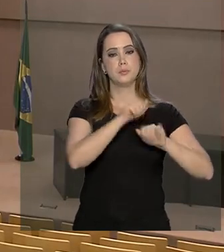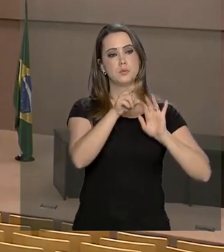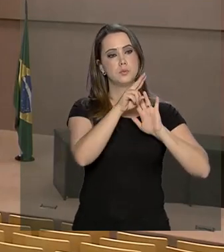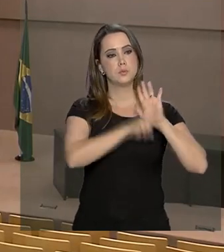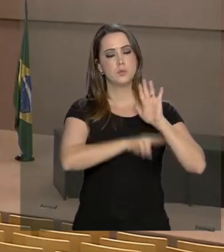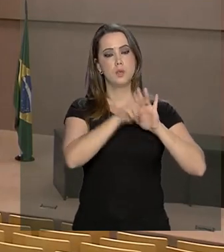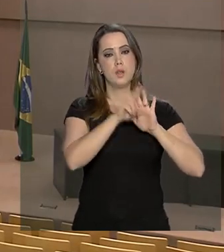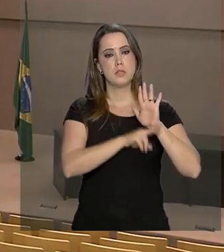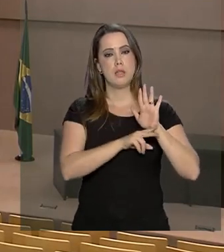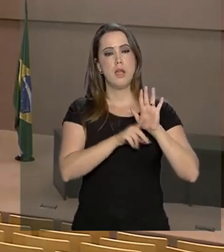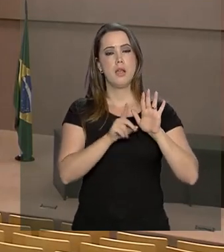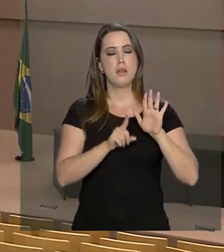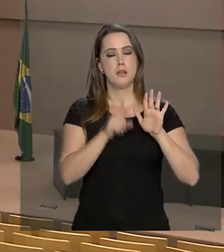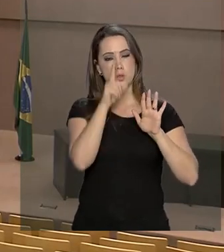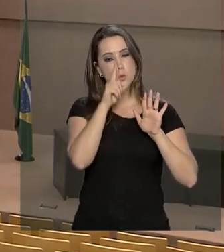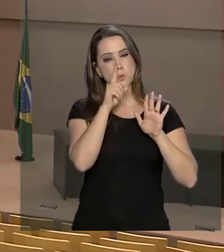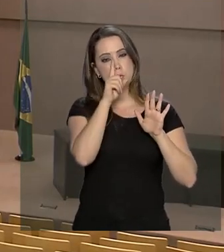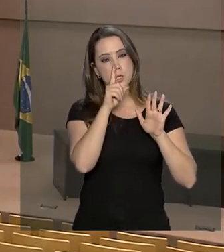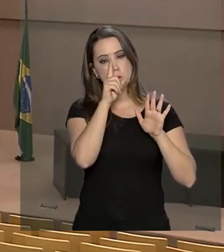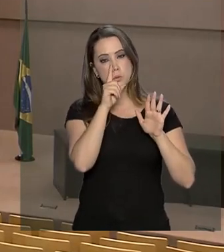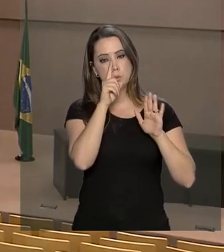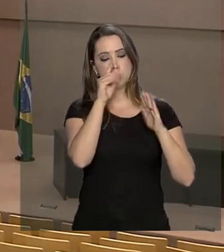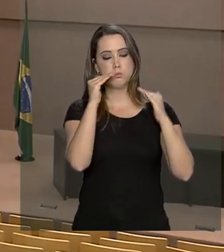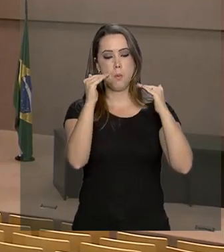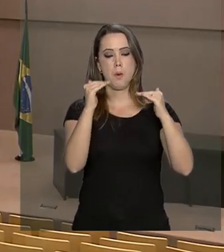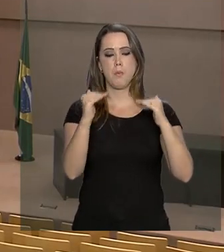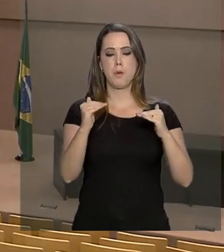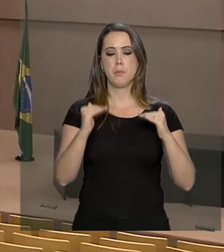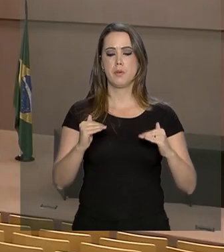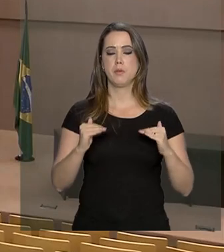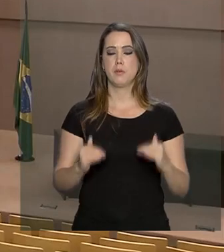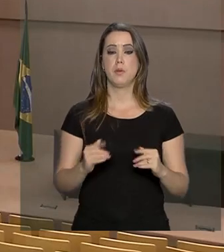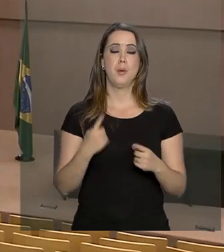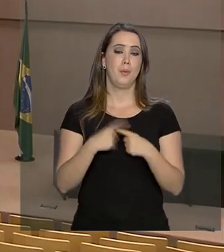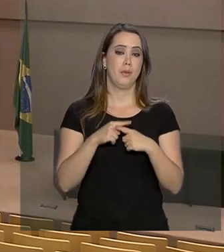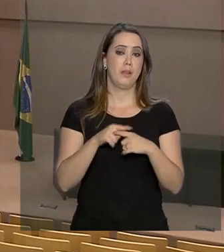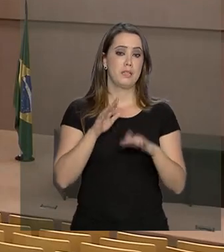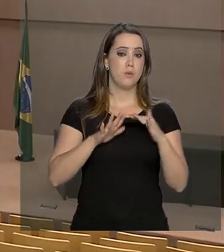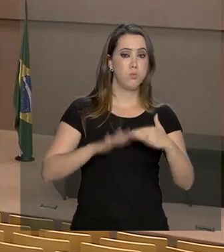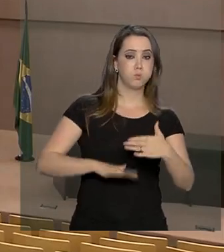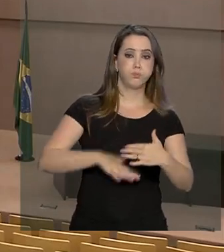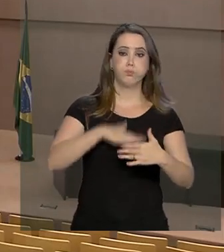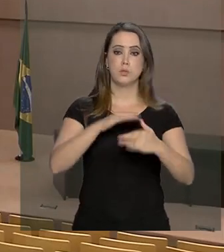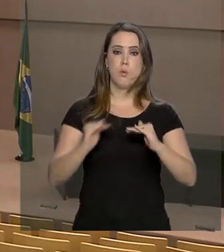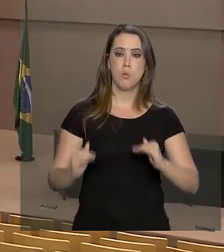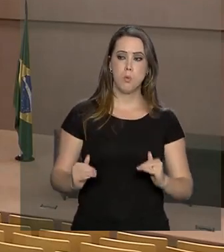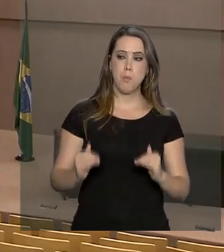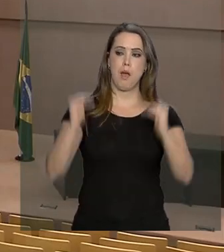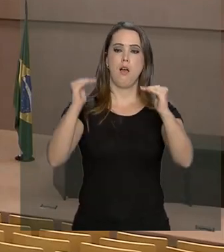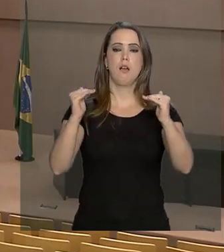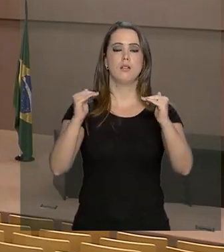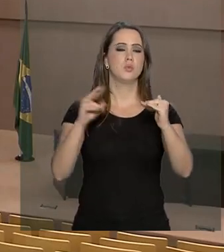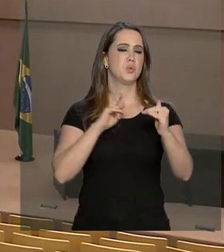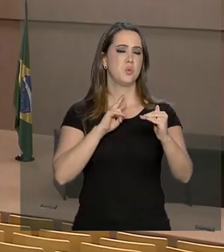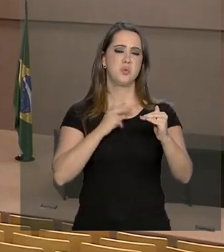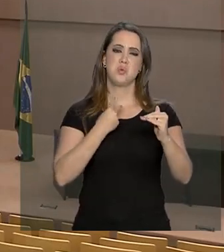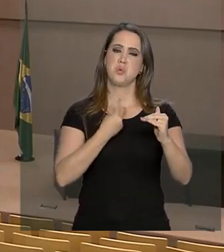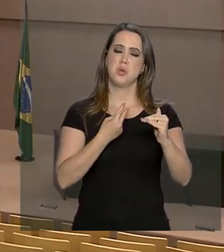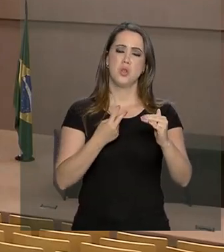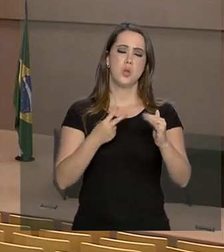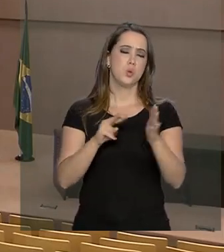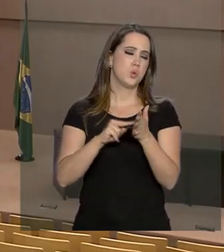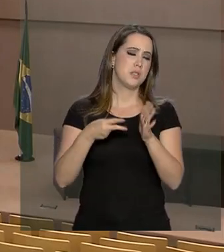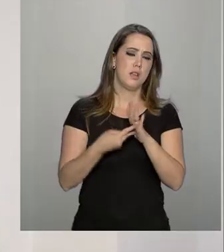Desenvolvimento Regional, mesmo as barragens que estão no grau de risco mais elevado, não significa que elas podem efetivamente